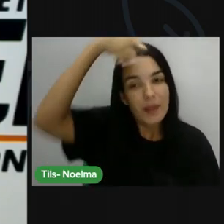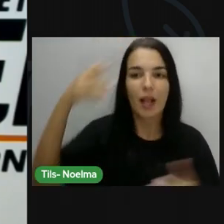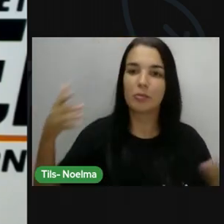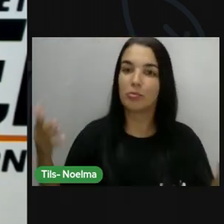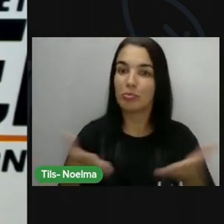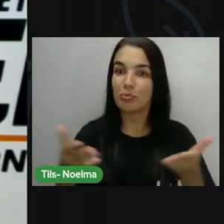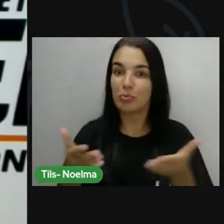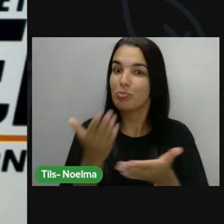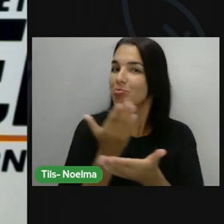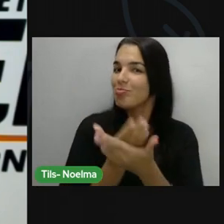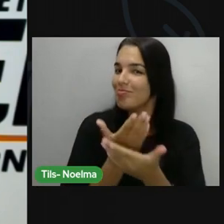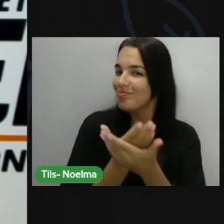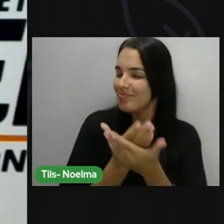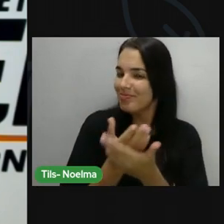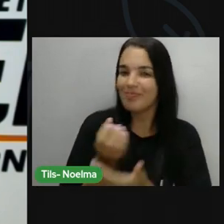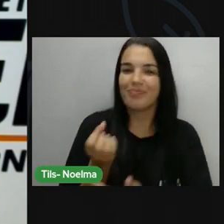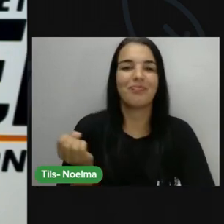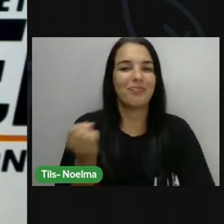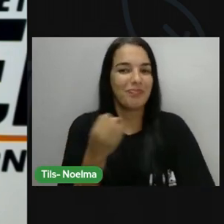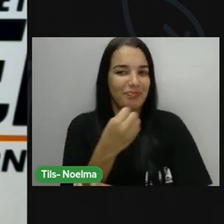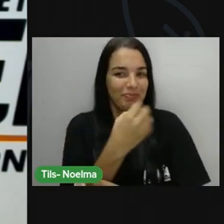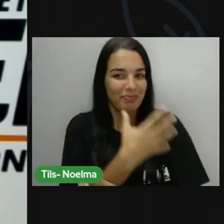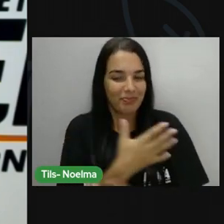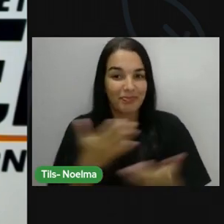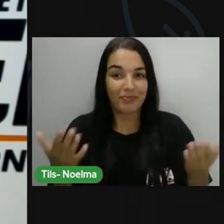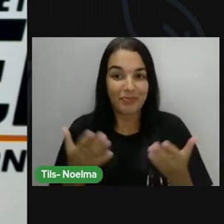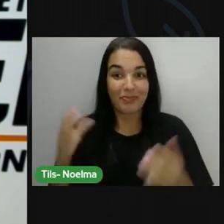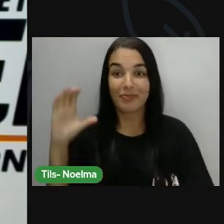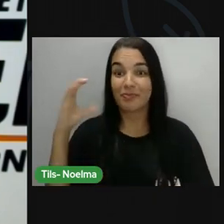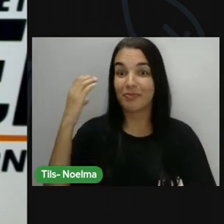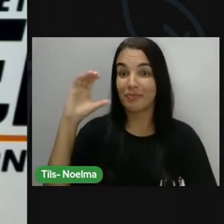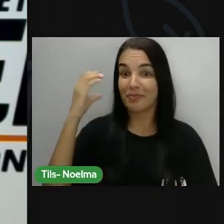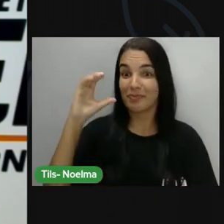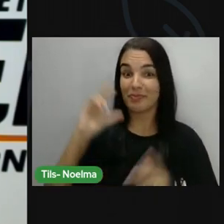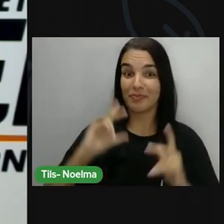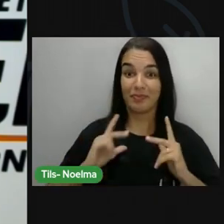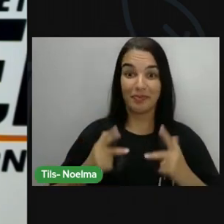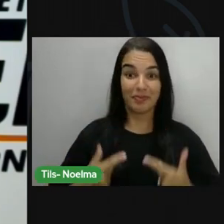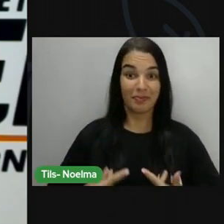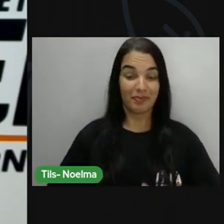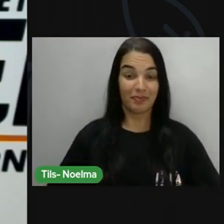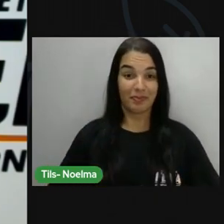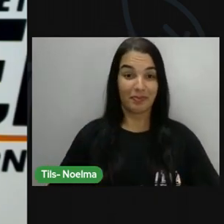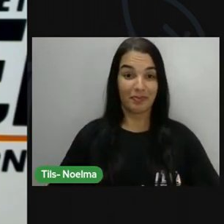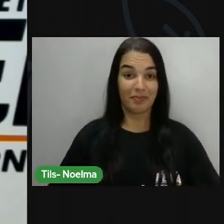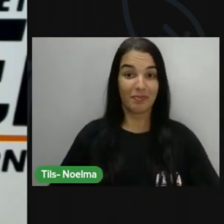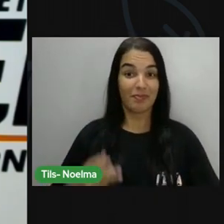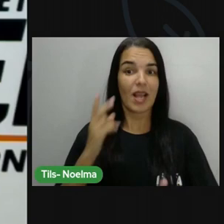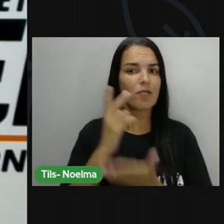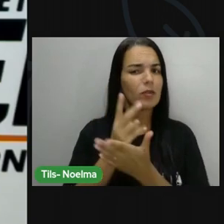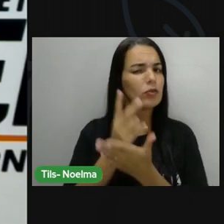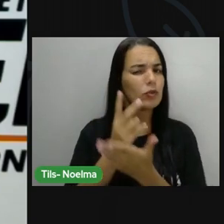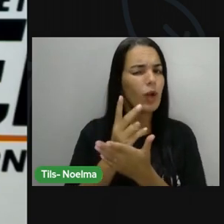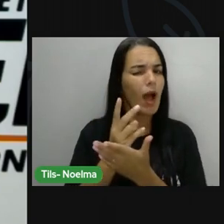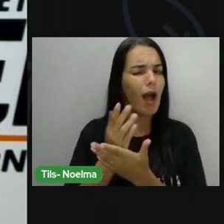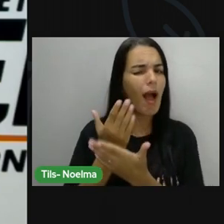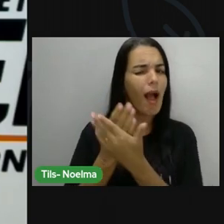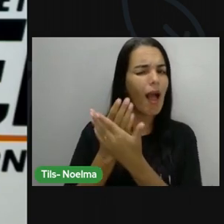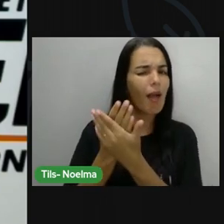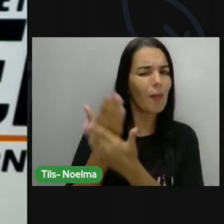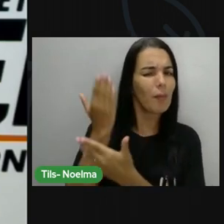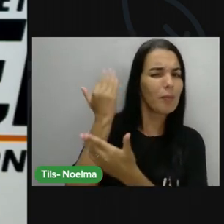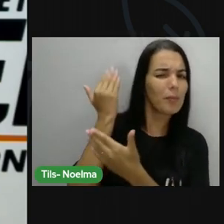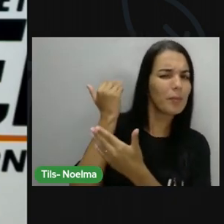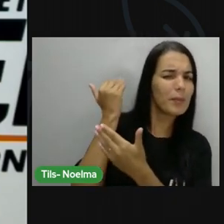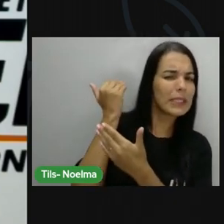mais uma aula, dessa vez aula de ciências humanas e a gente vai dar continuidade ao que a gente